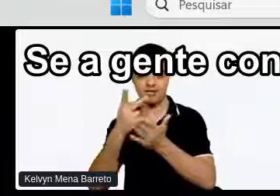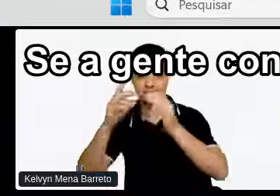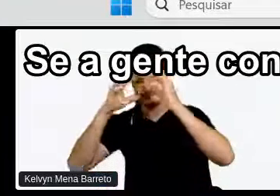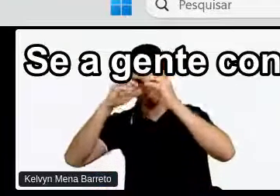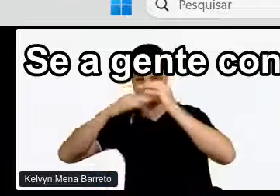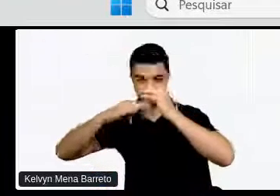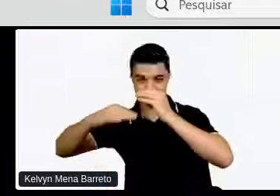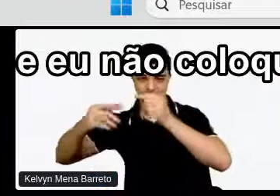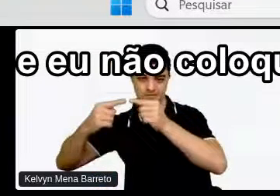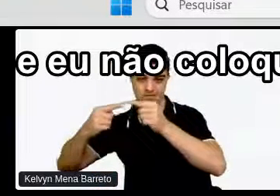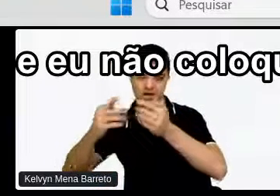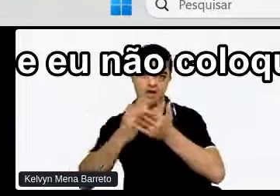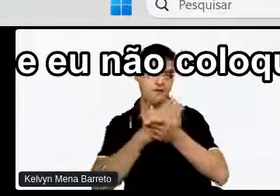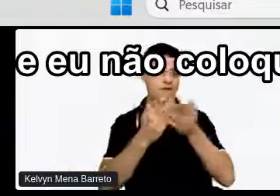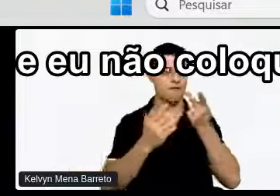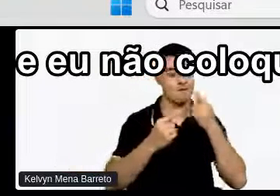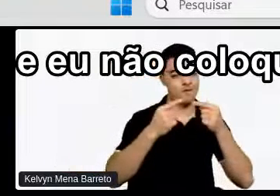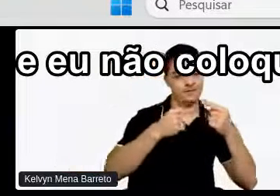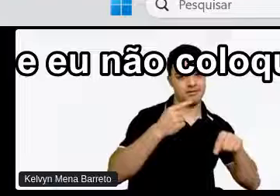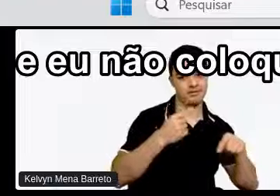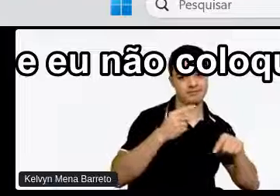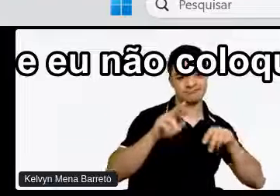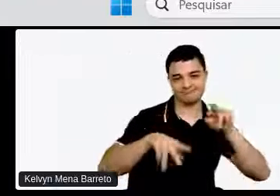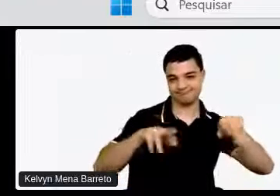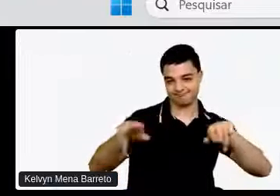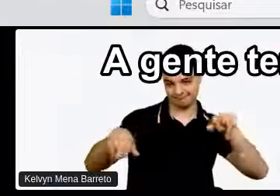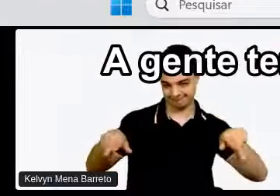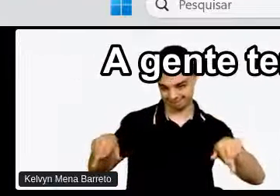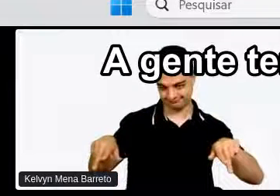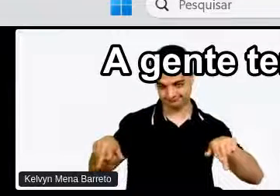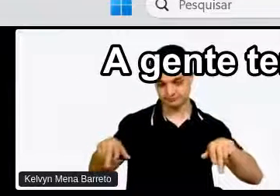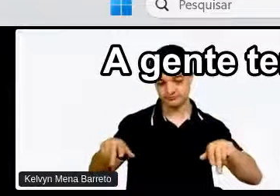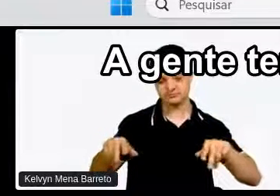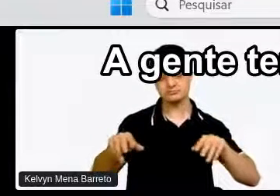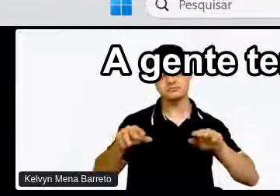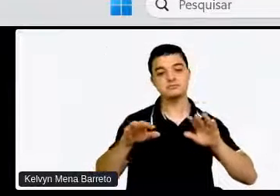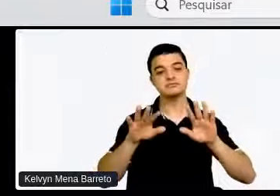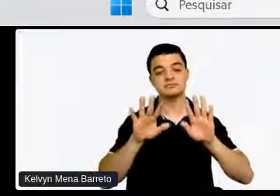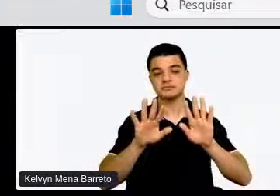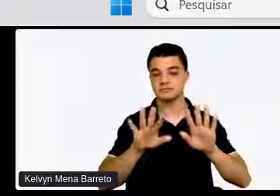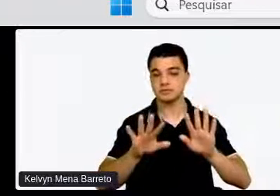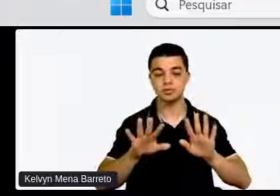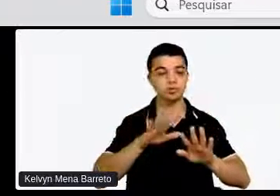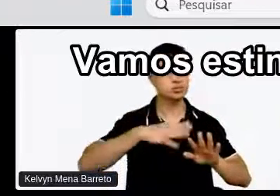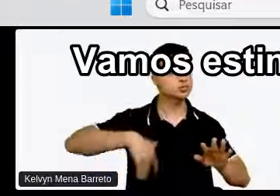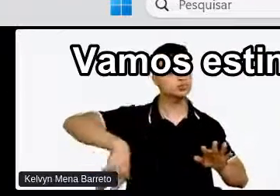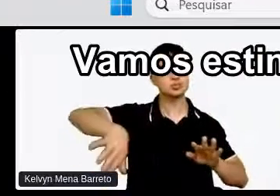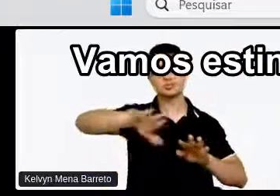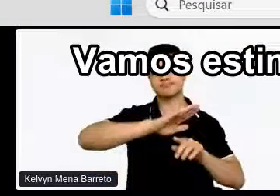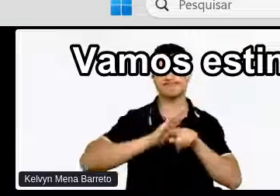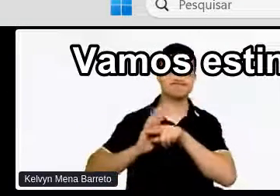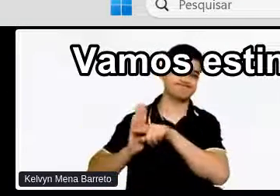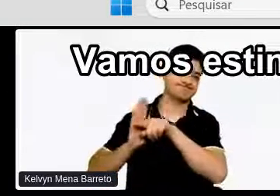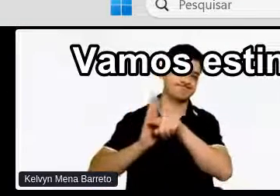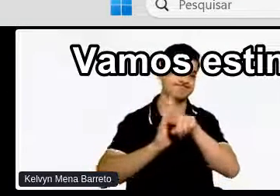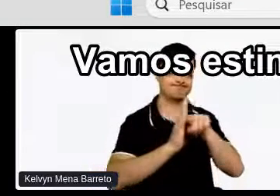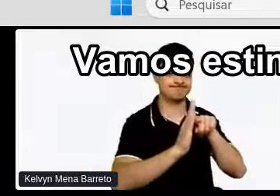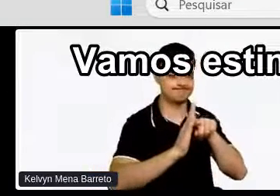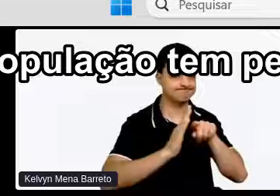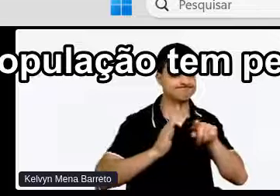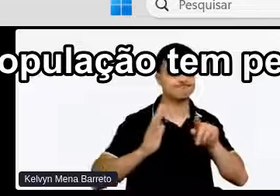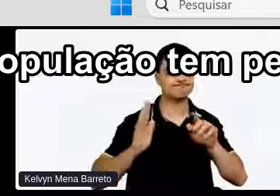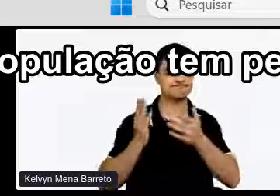considerar Tudo isso E eu não coloquei Todos aqui Tá A gente tem em torno Vamos estimar